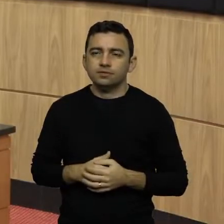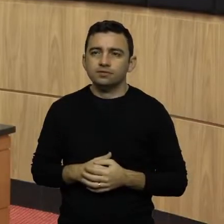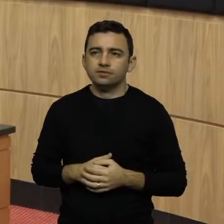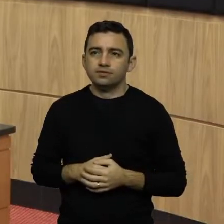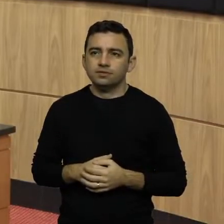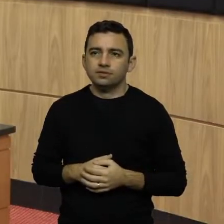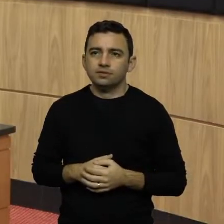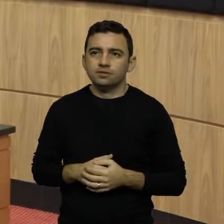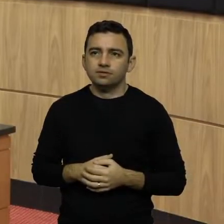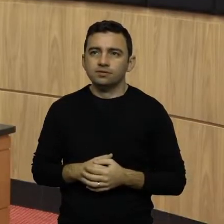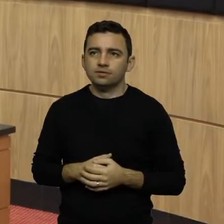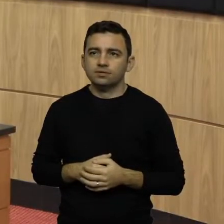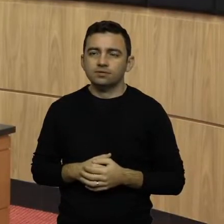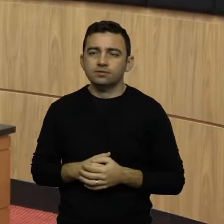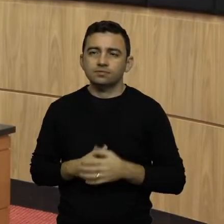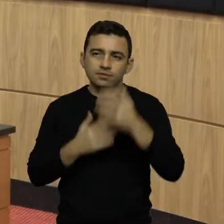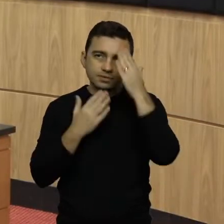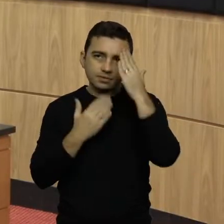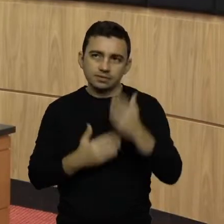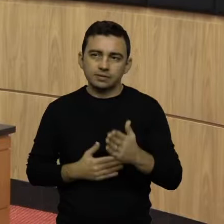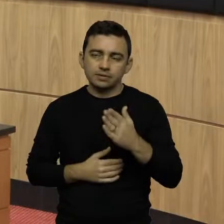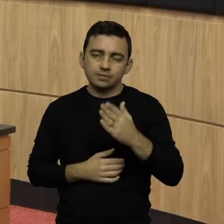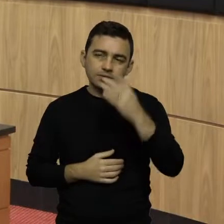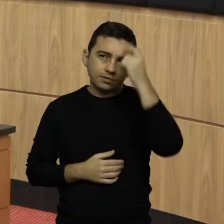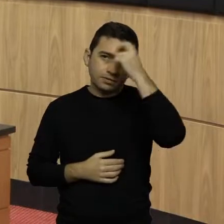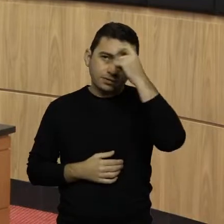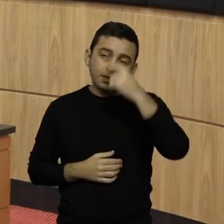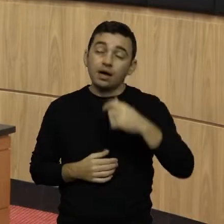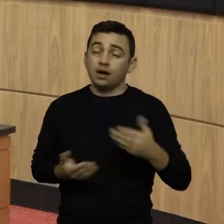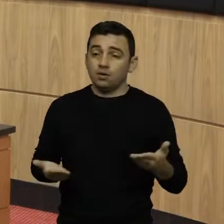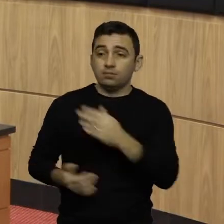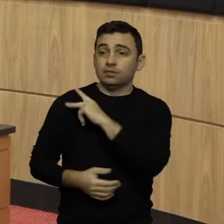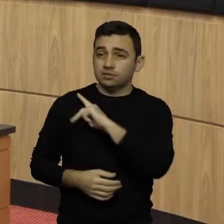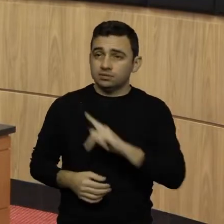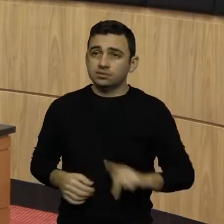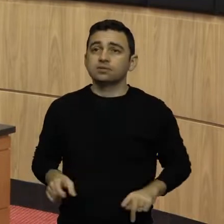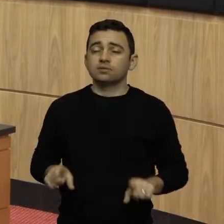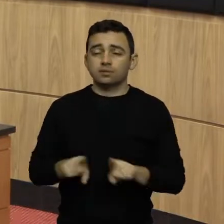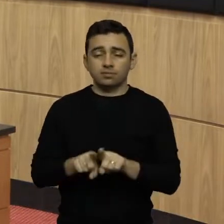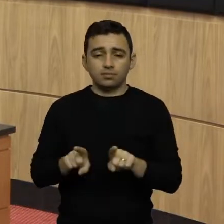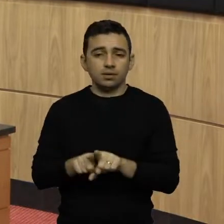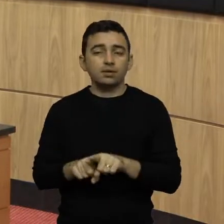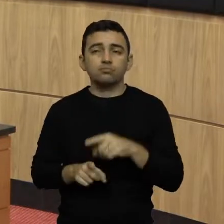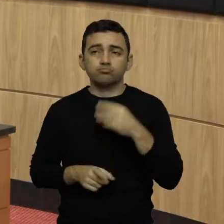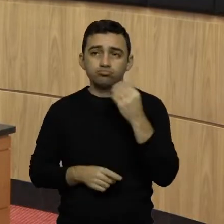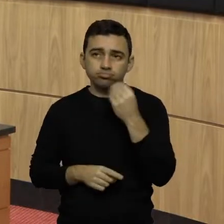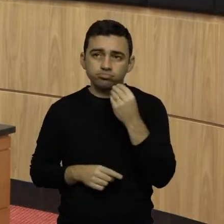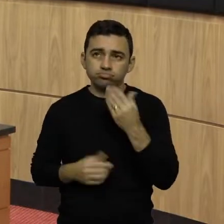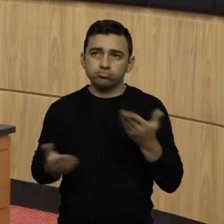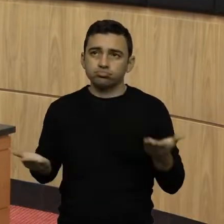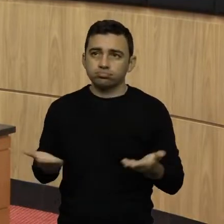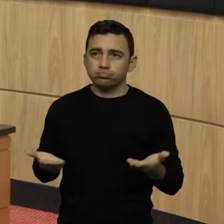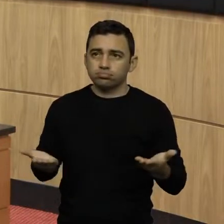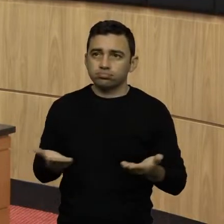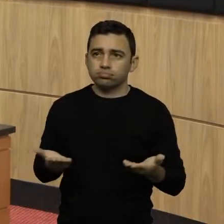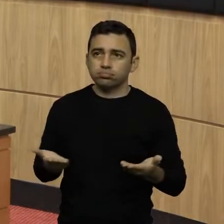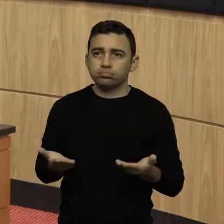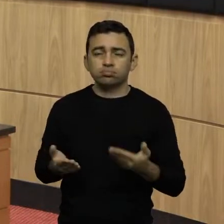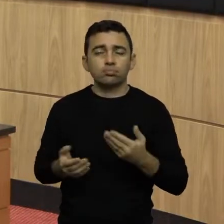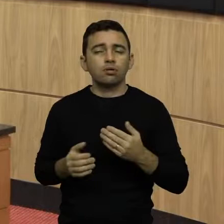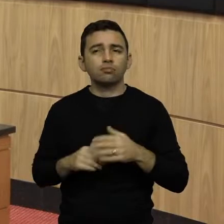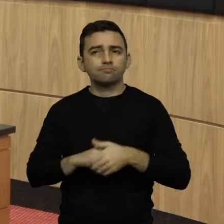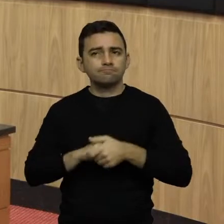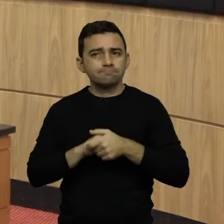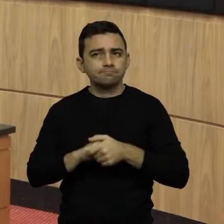Obrigado, deputado Maurício. Essa presidência também aproveita para cumprimentar os vereadores